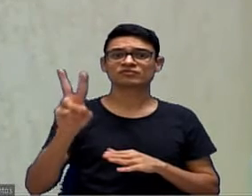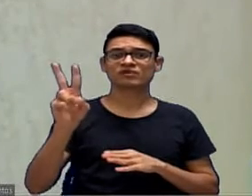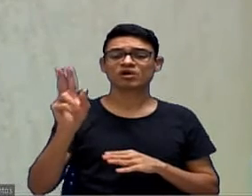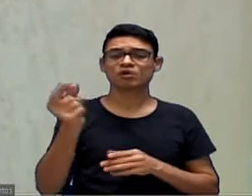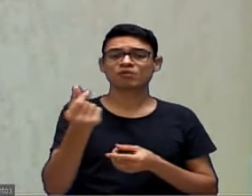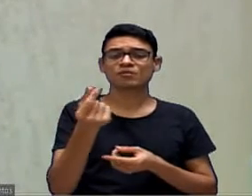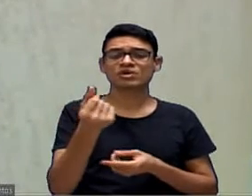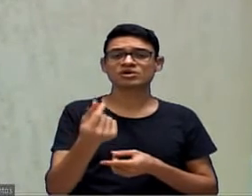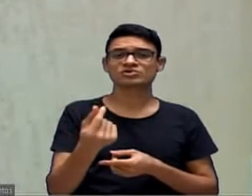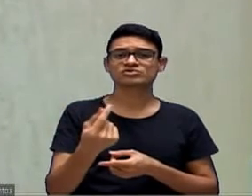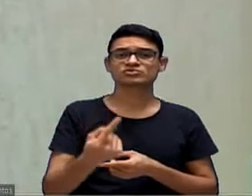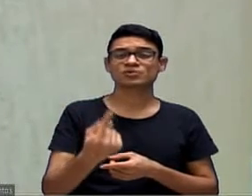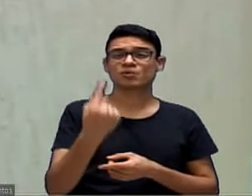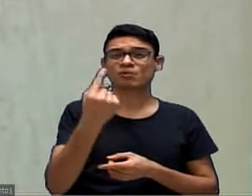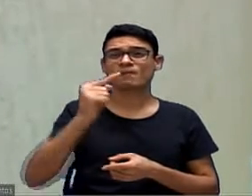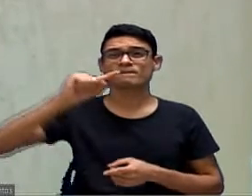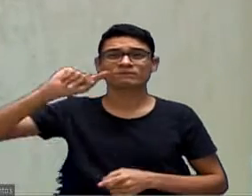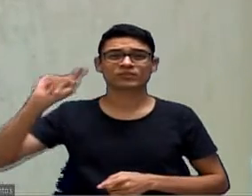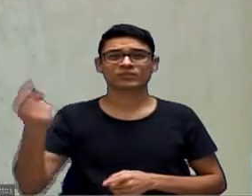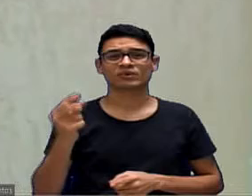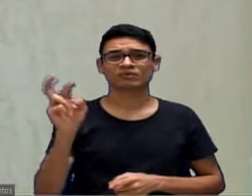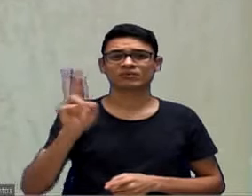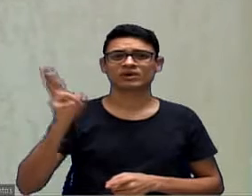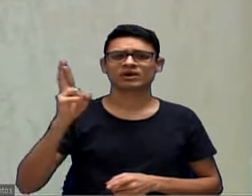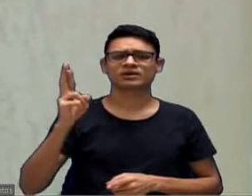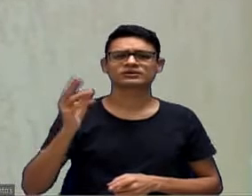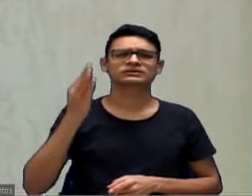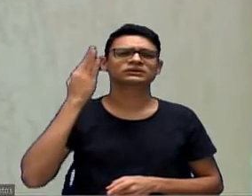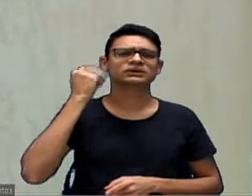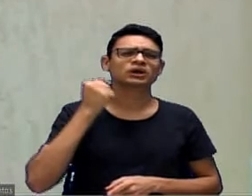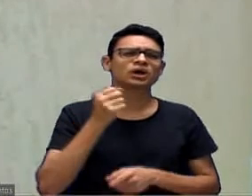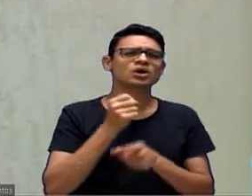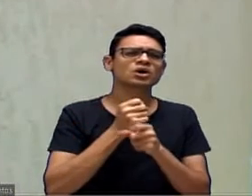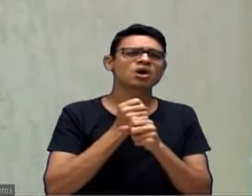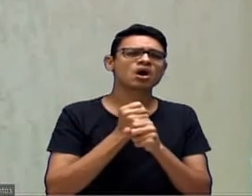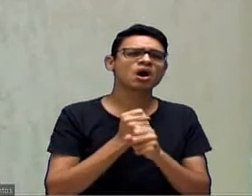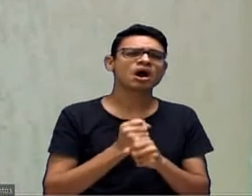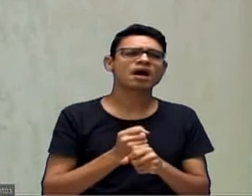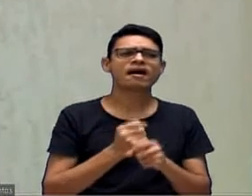14. Imagina quantas unidades eles fazem.